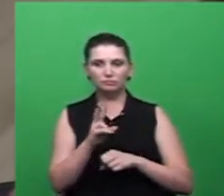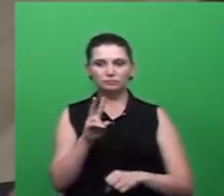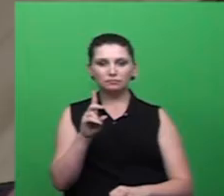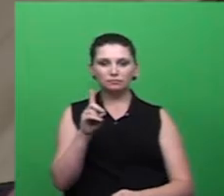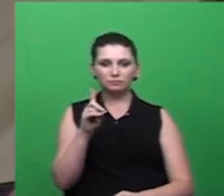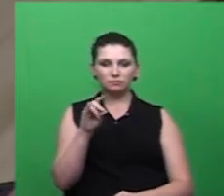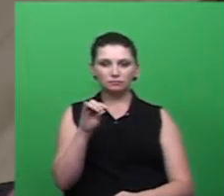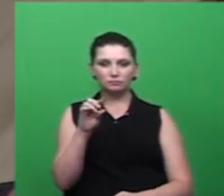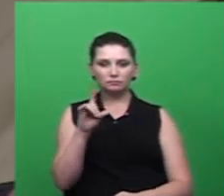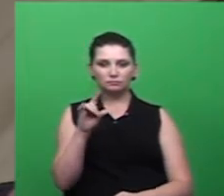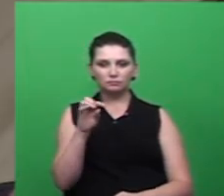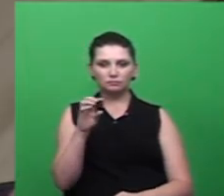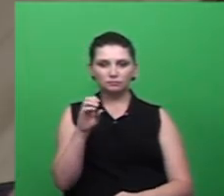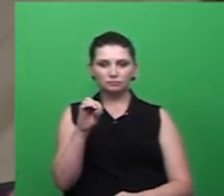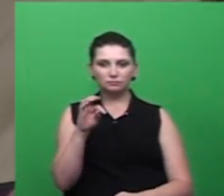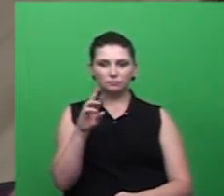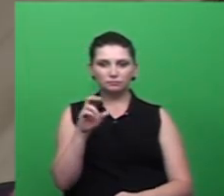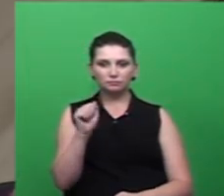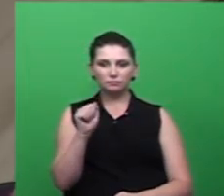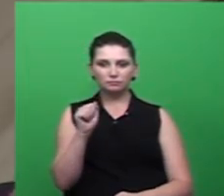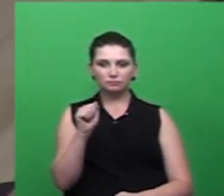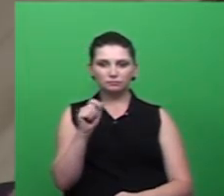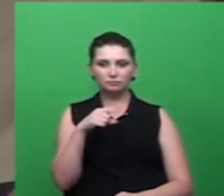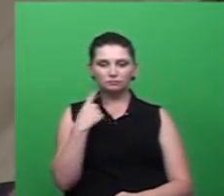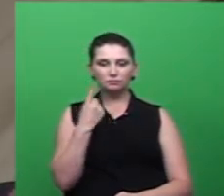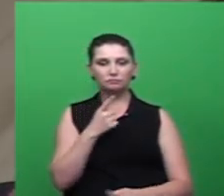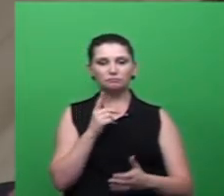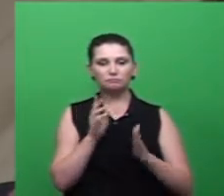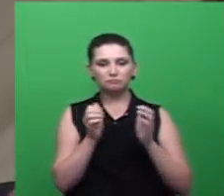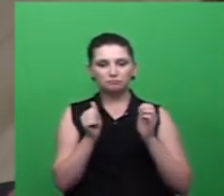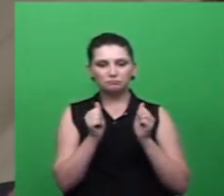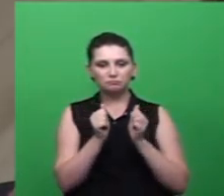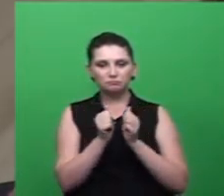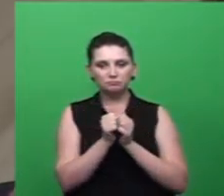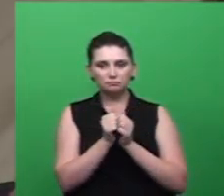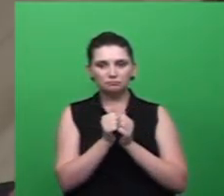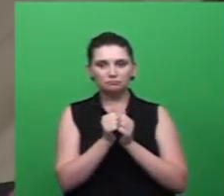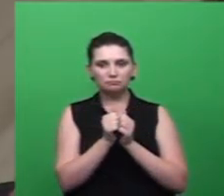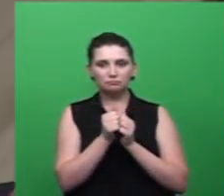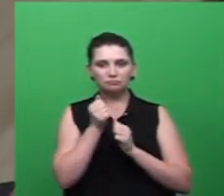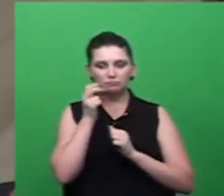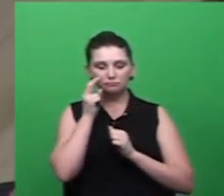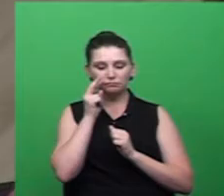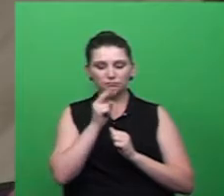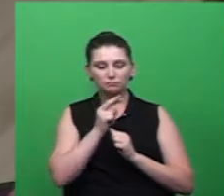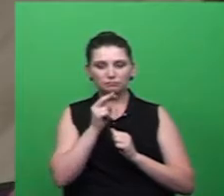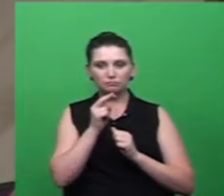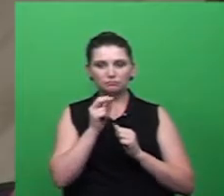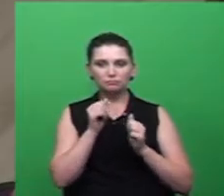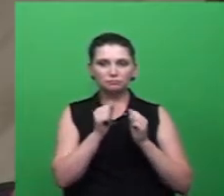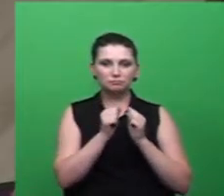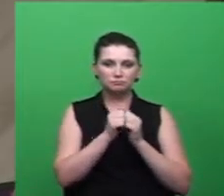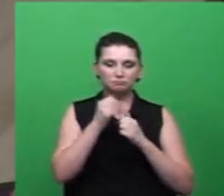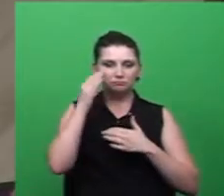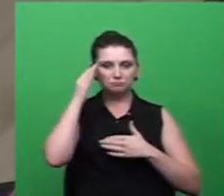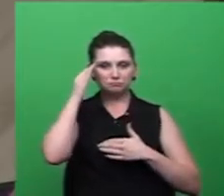acompanhamos as operações, juntamente, em alguns momentos, secretário, com a guarda municipal,